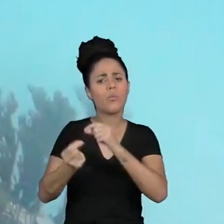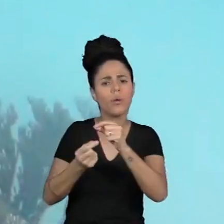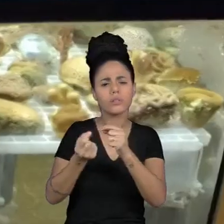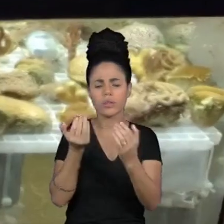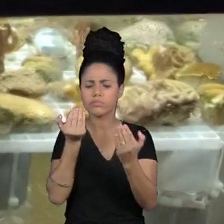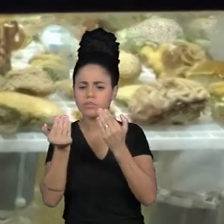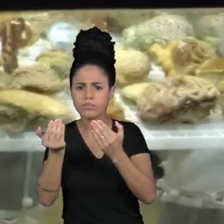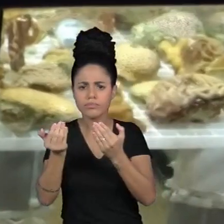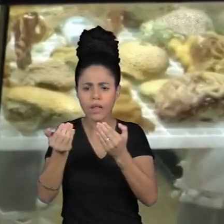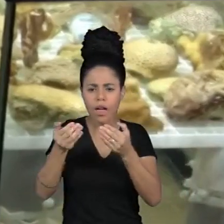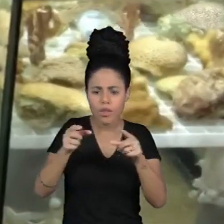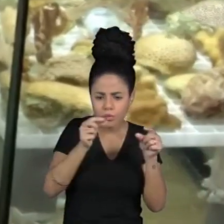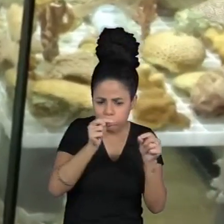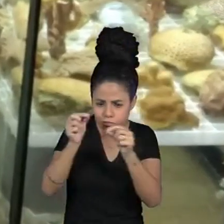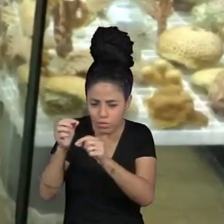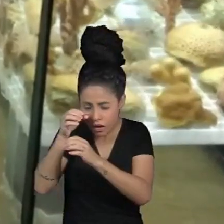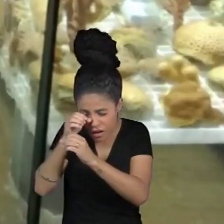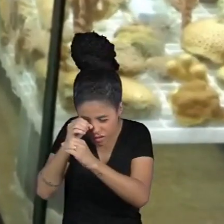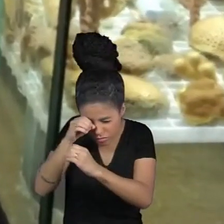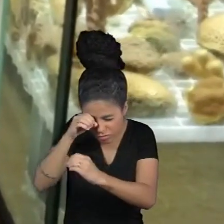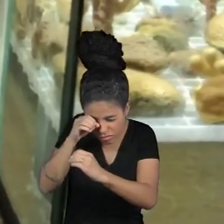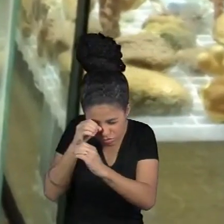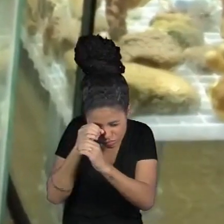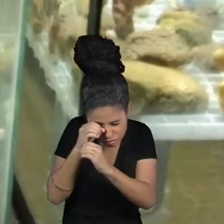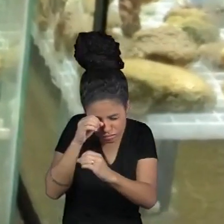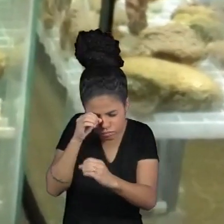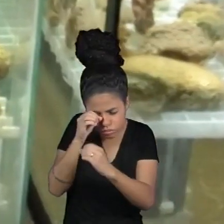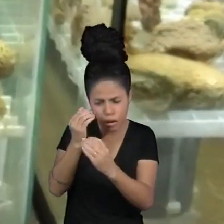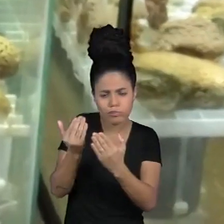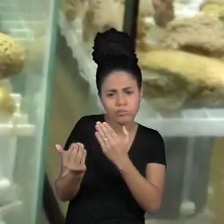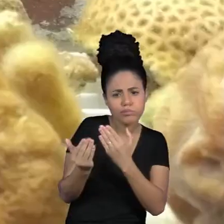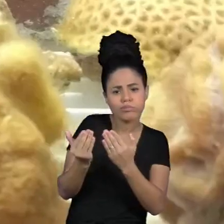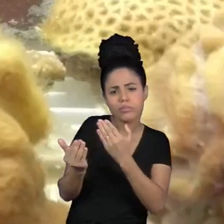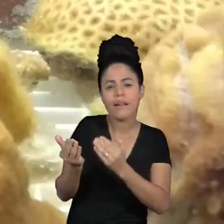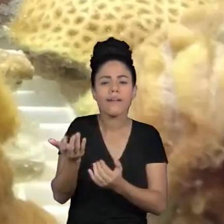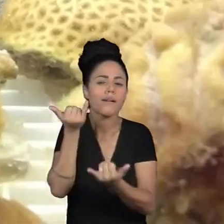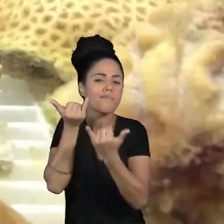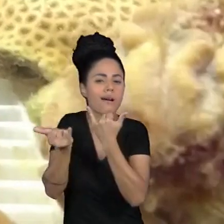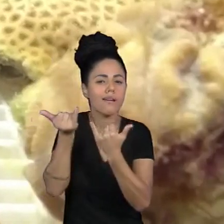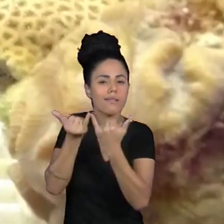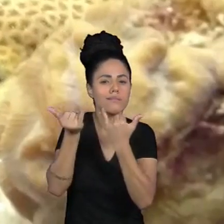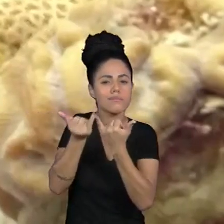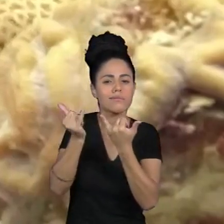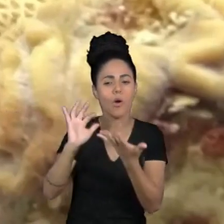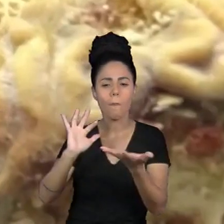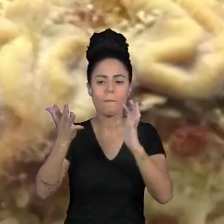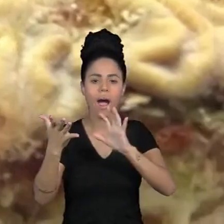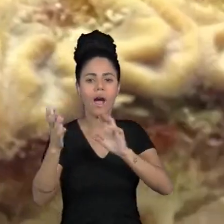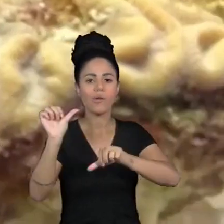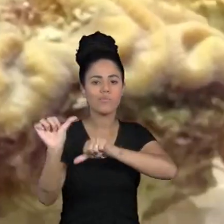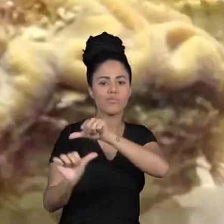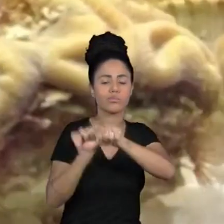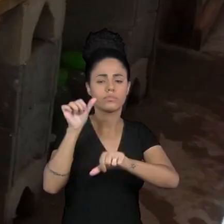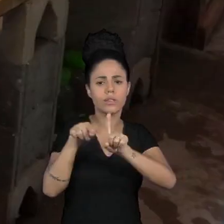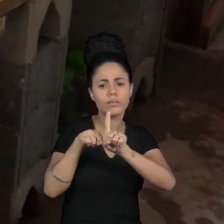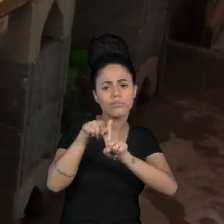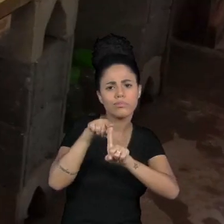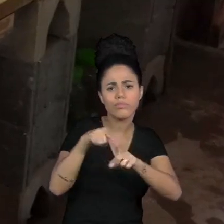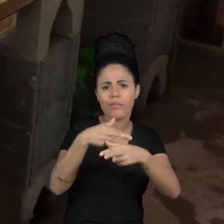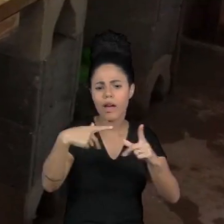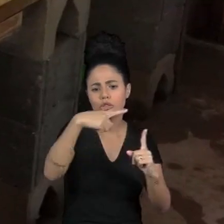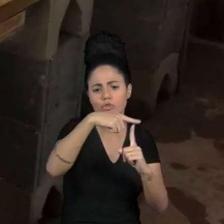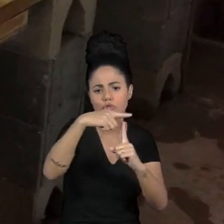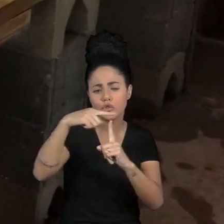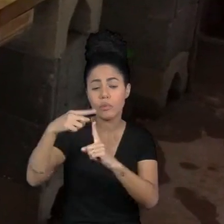expostas a aumentos de temperaturas que simulavam as mudanças climáticas nós coletamos diversas espécies foram